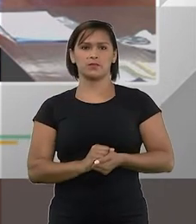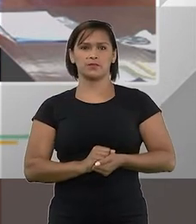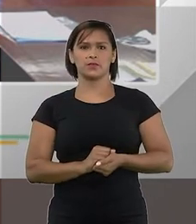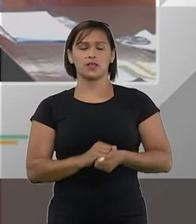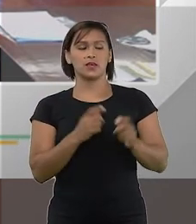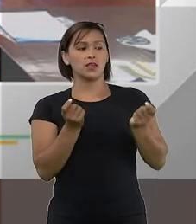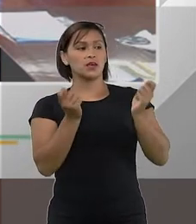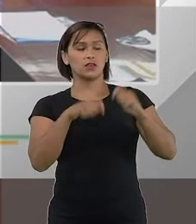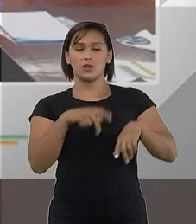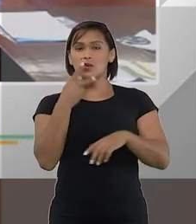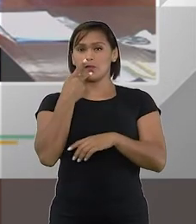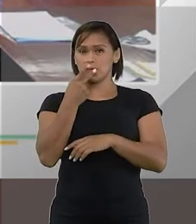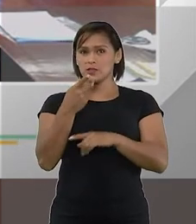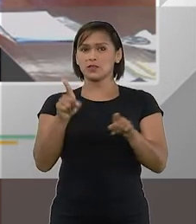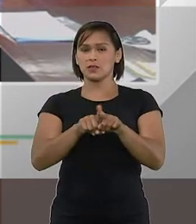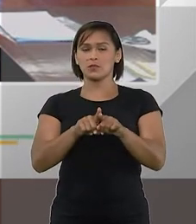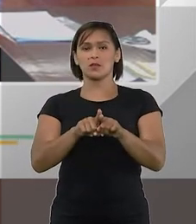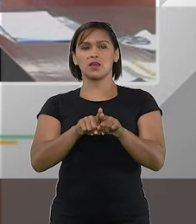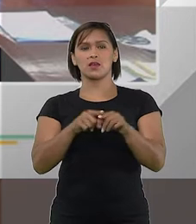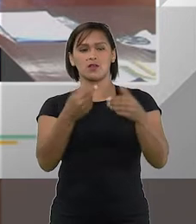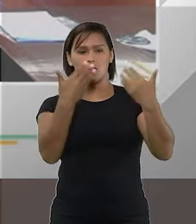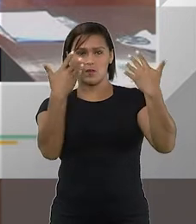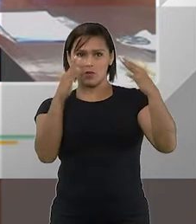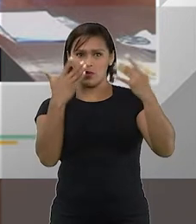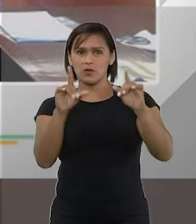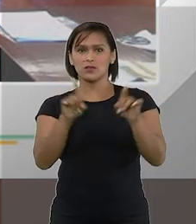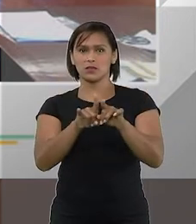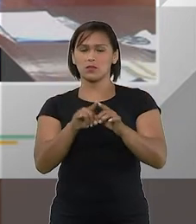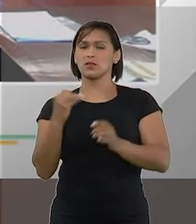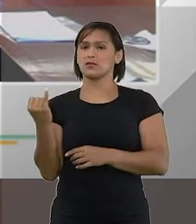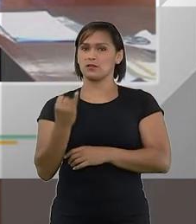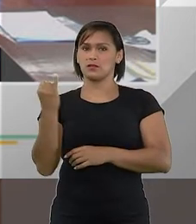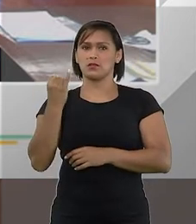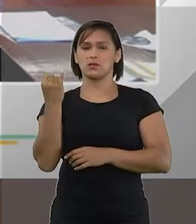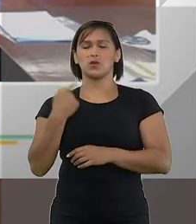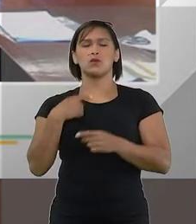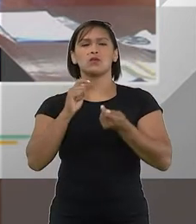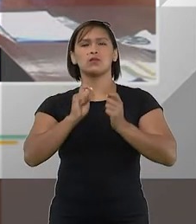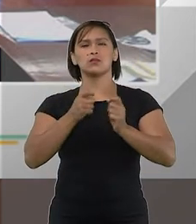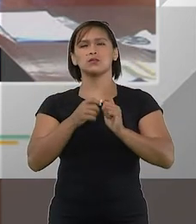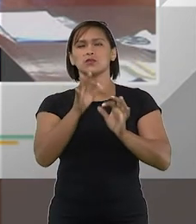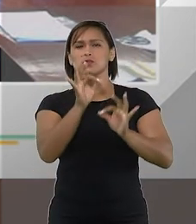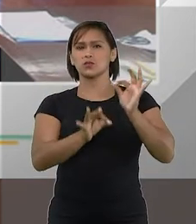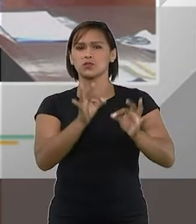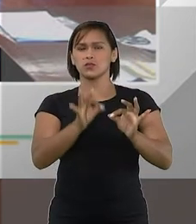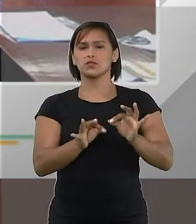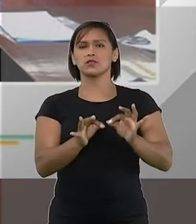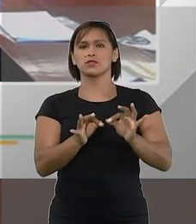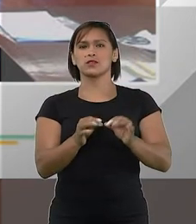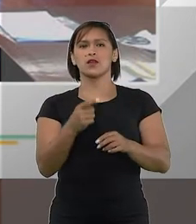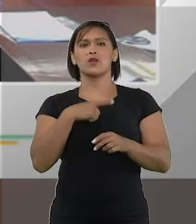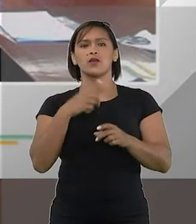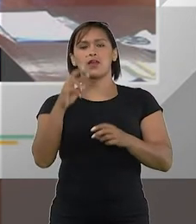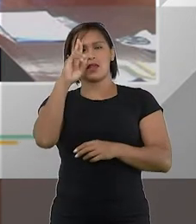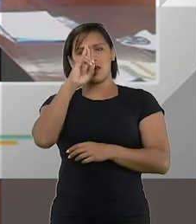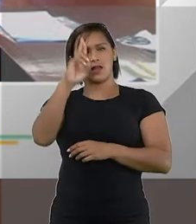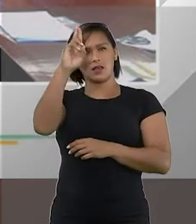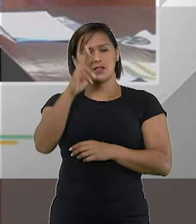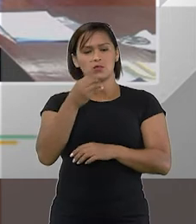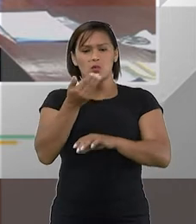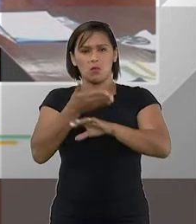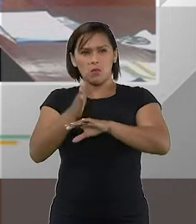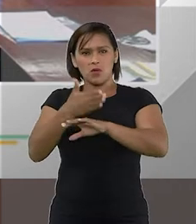E não posso deixar de fazer uma outra louvação que é imperiosa, um administrador judicial de escola competente,